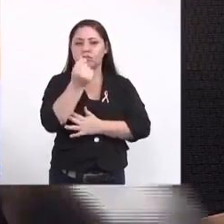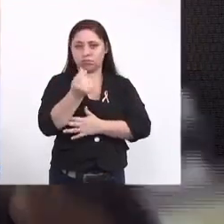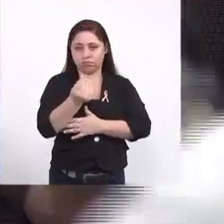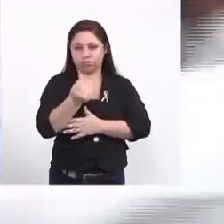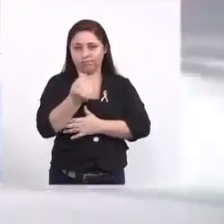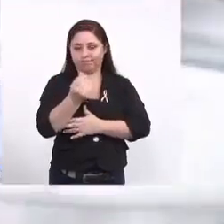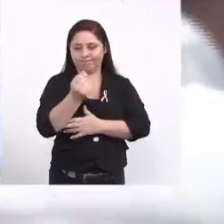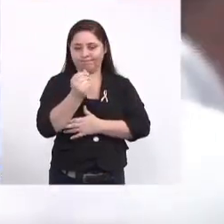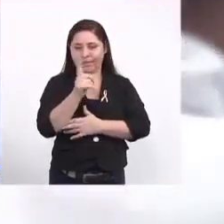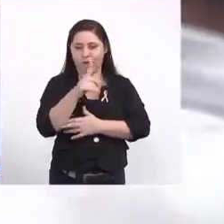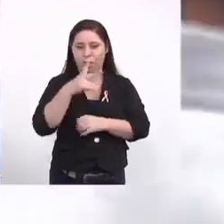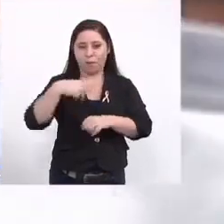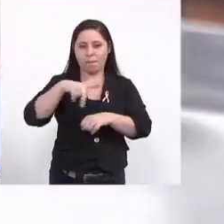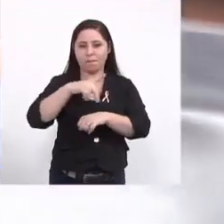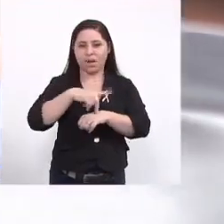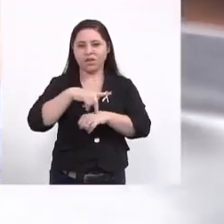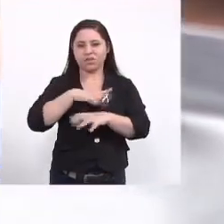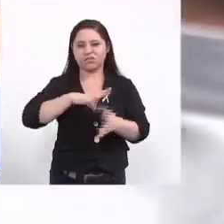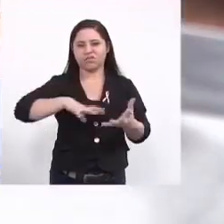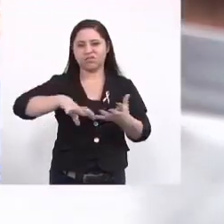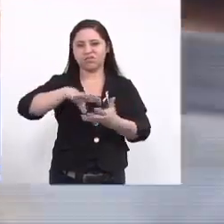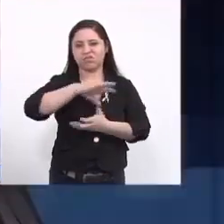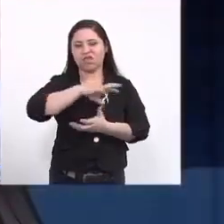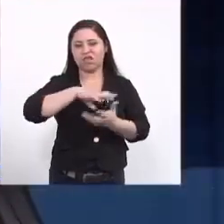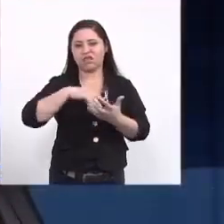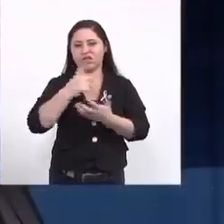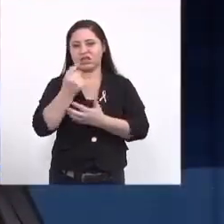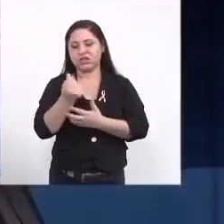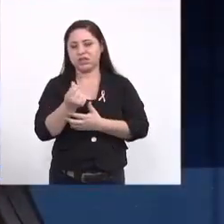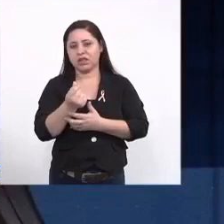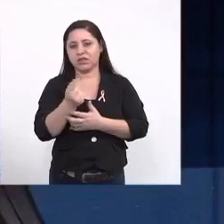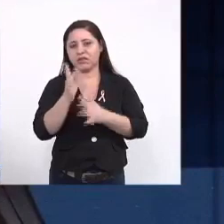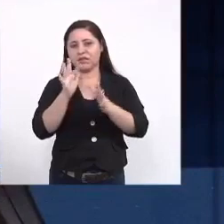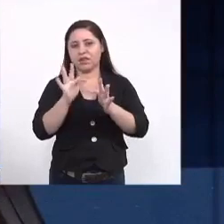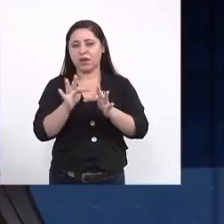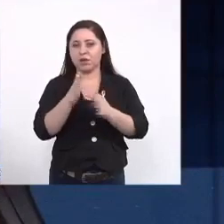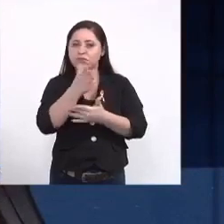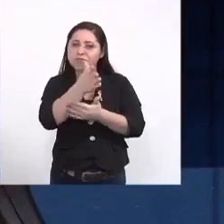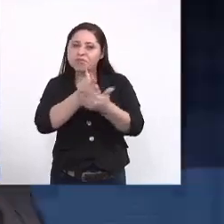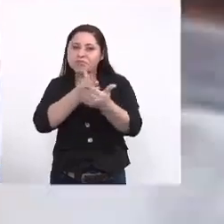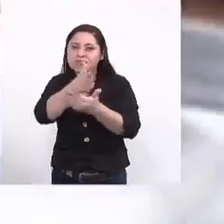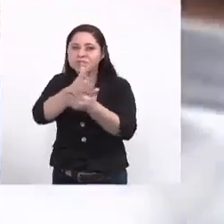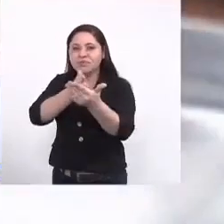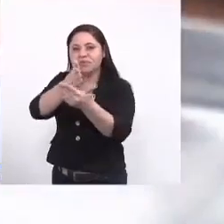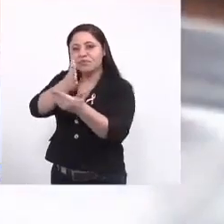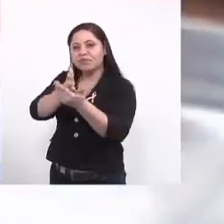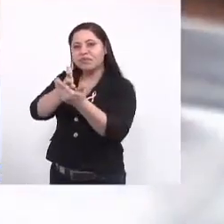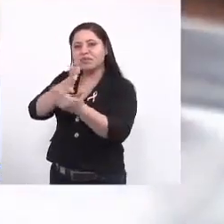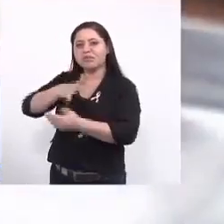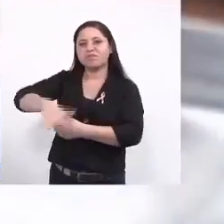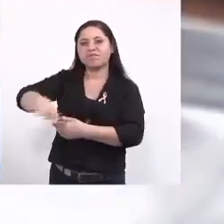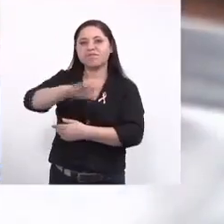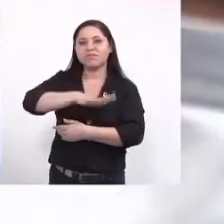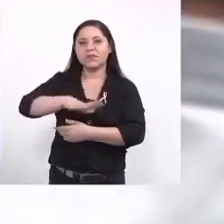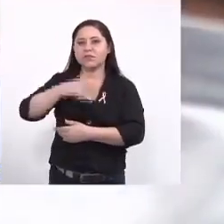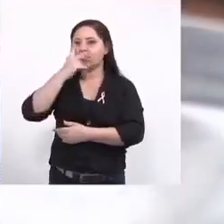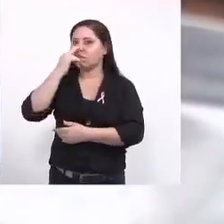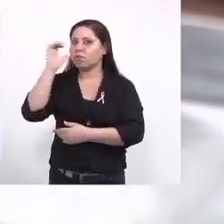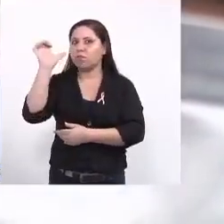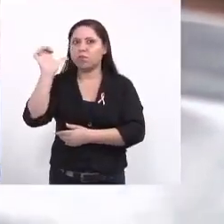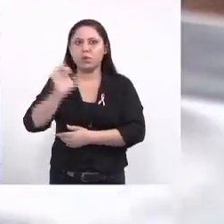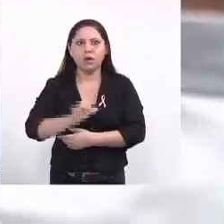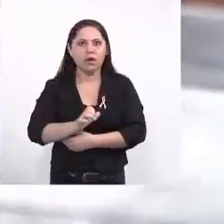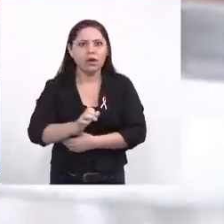situação que vive o país no final você falou de rateio até entre vocês caiu um absurdo absurdo